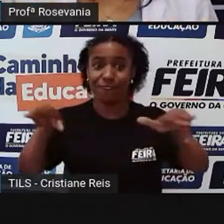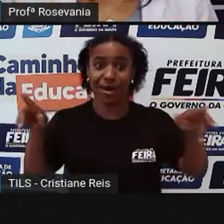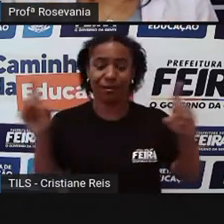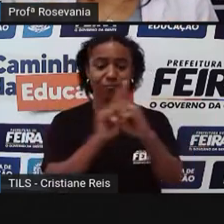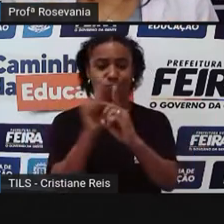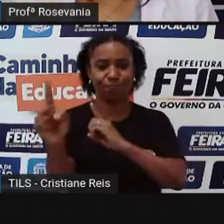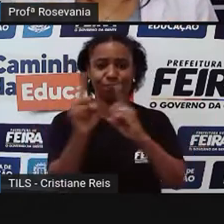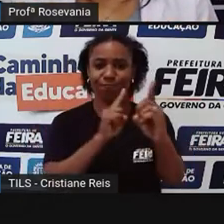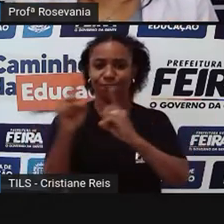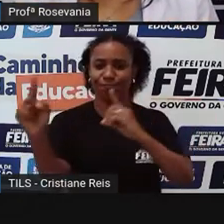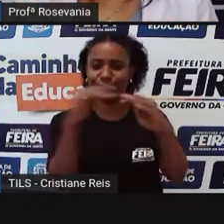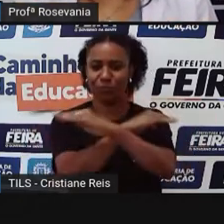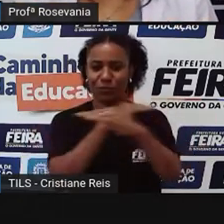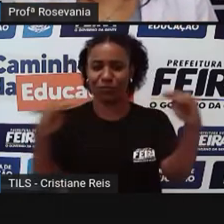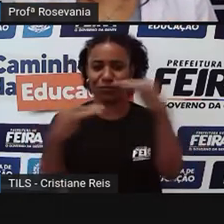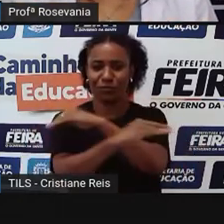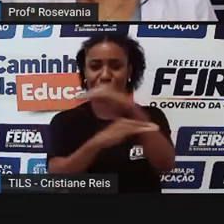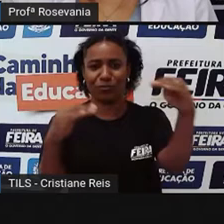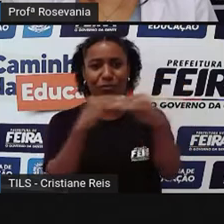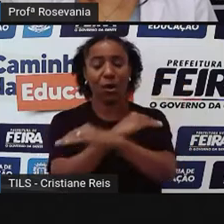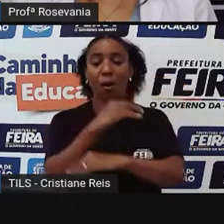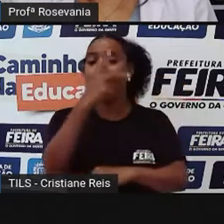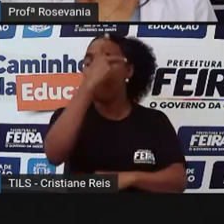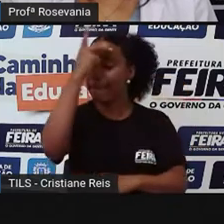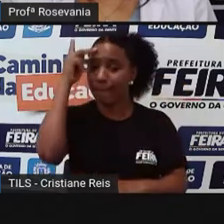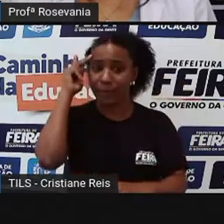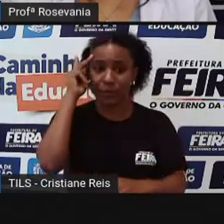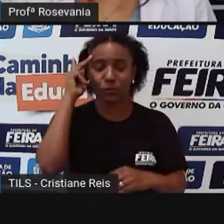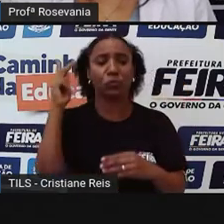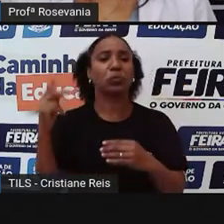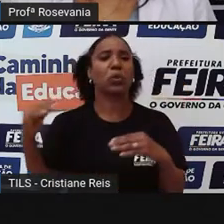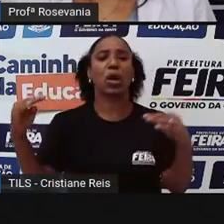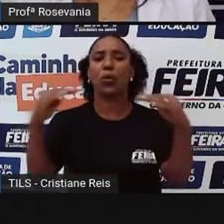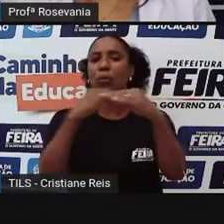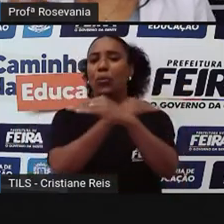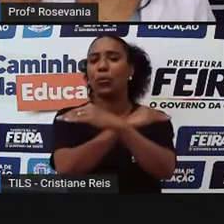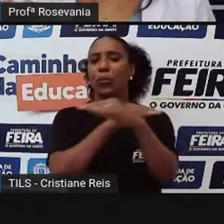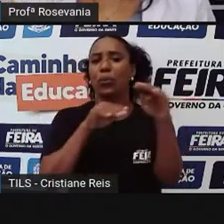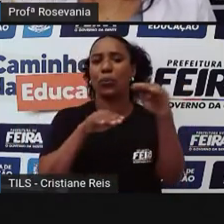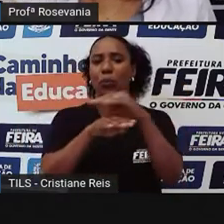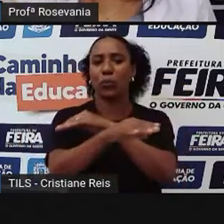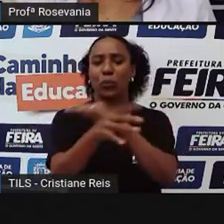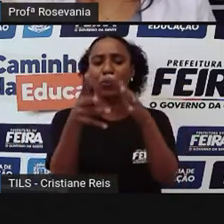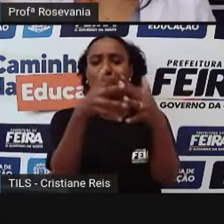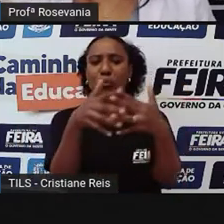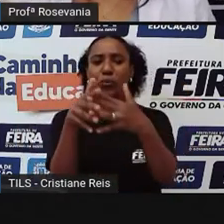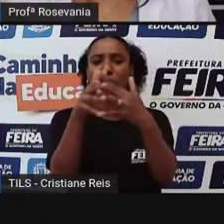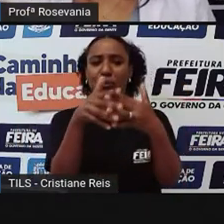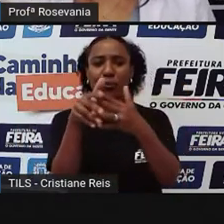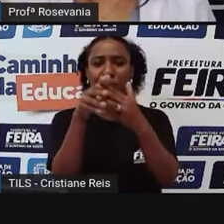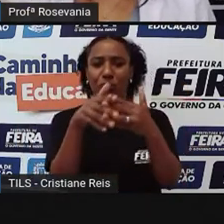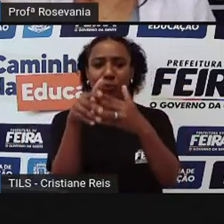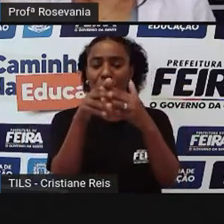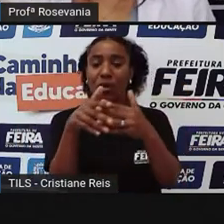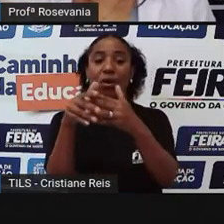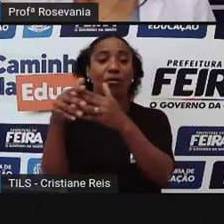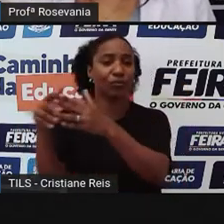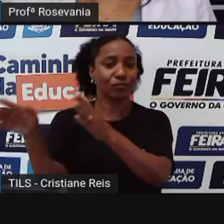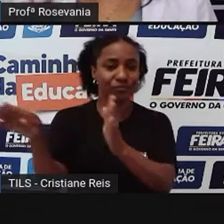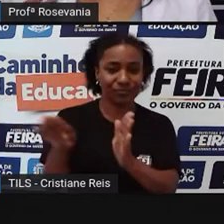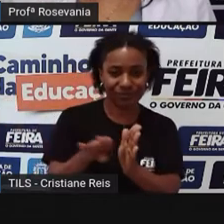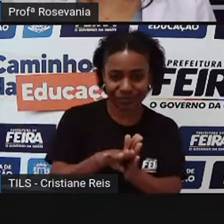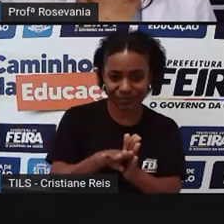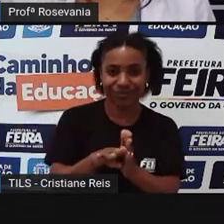Aqui, muita gente passa por esse entroncamento rodoviário, muita gente para, muita gente, né, desfruta do